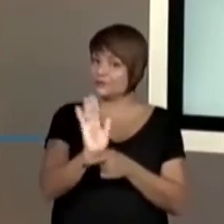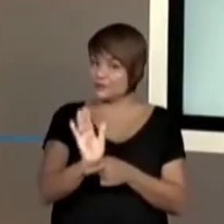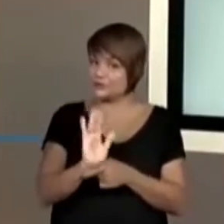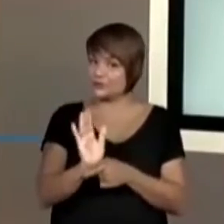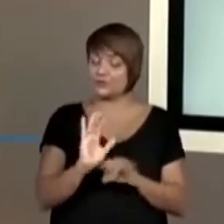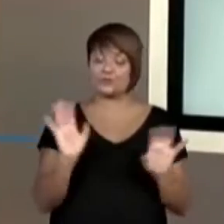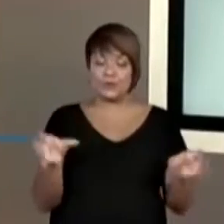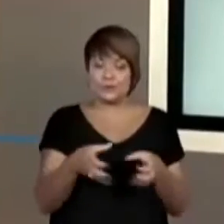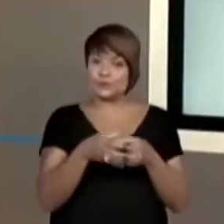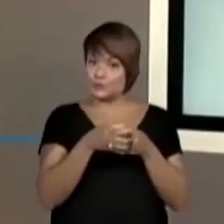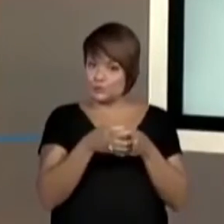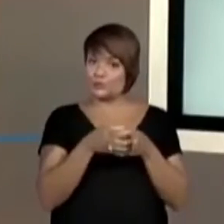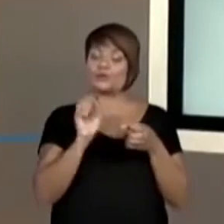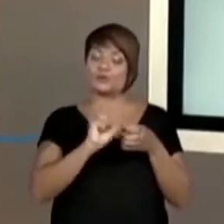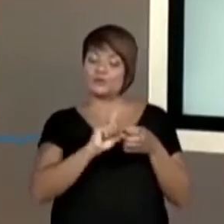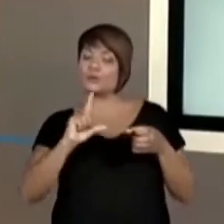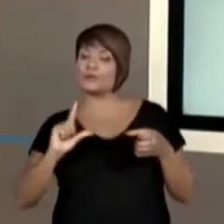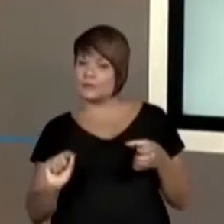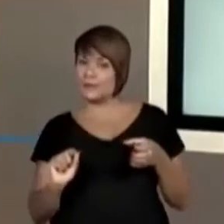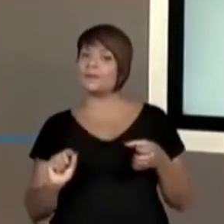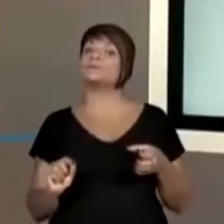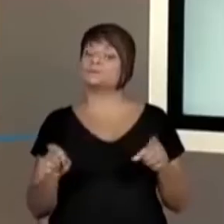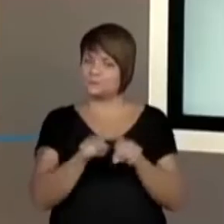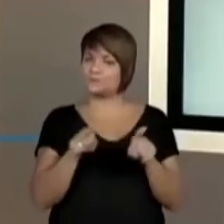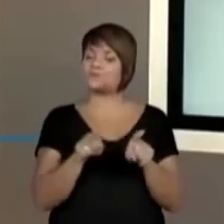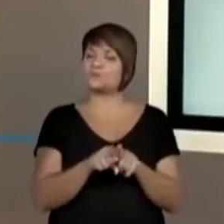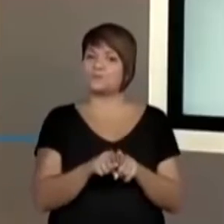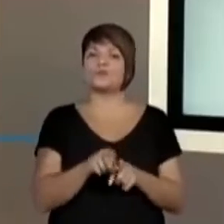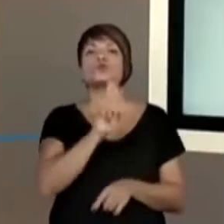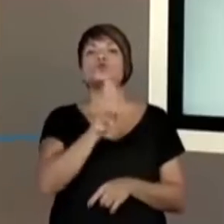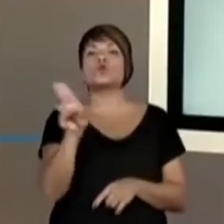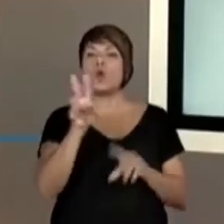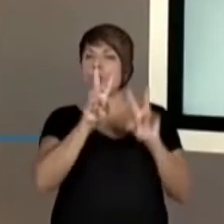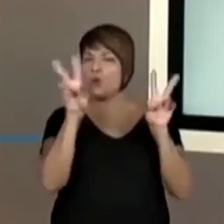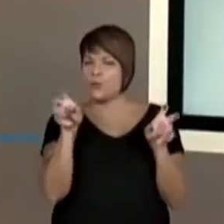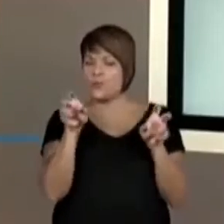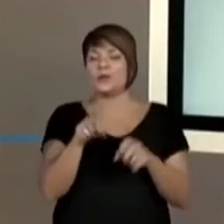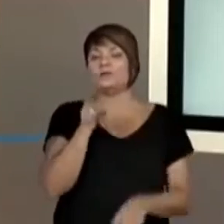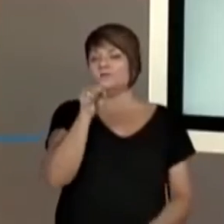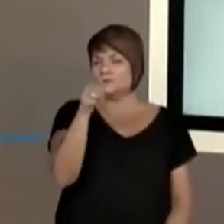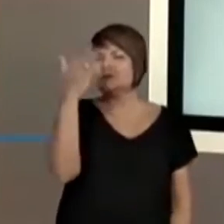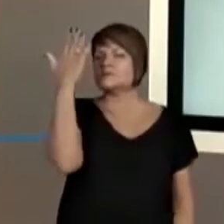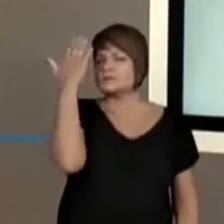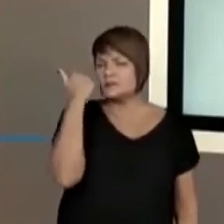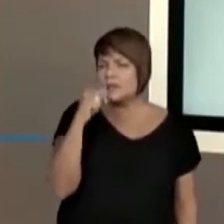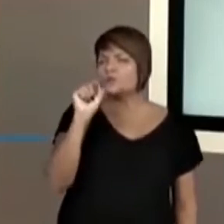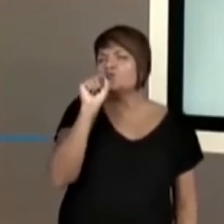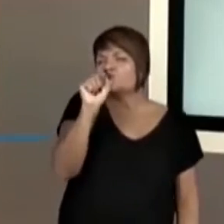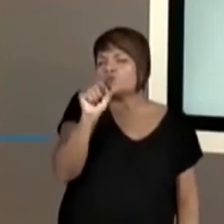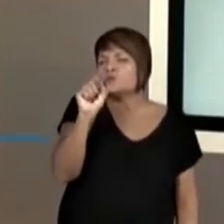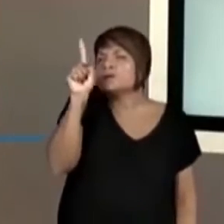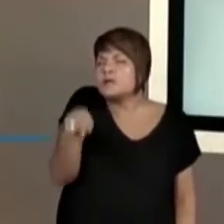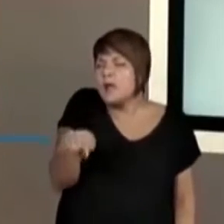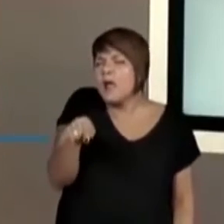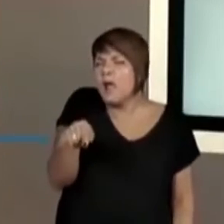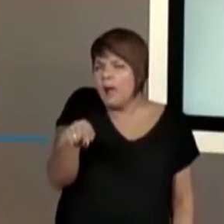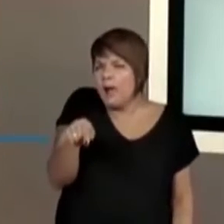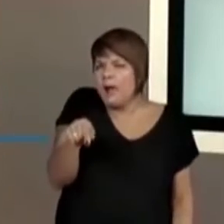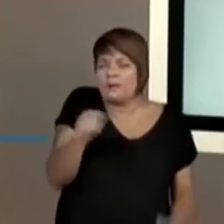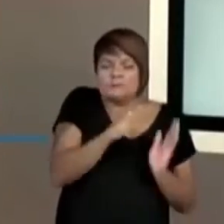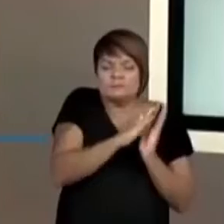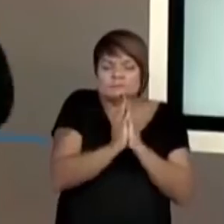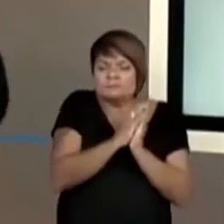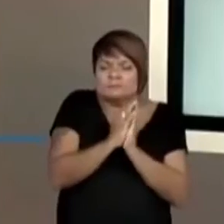da turma do pessoal do Quintal da Cultura também. O nome do vídeo é Você Sabe o que é uma Abayomi?